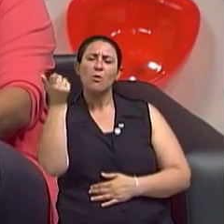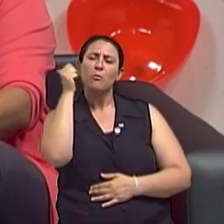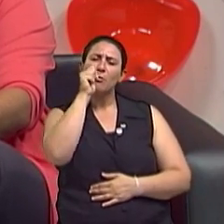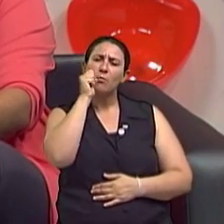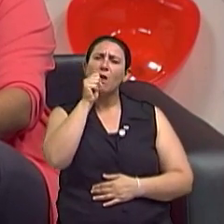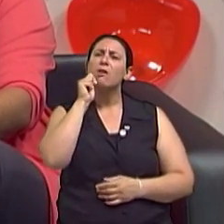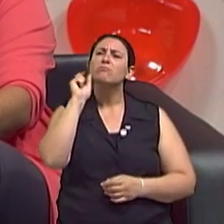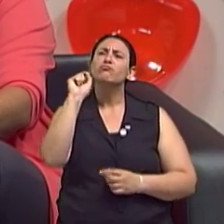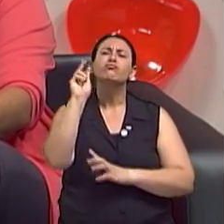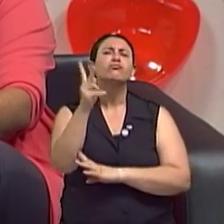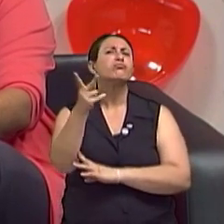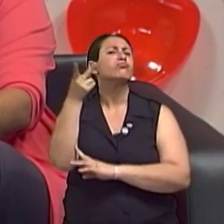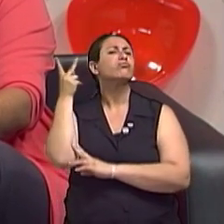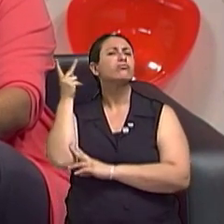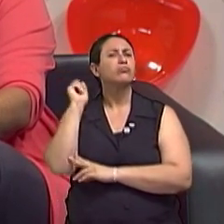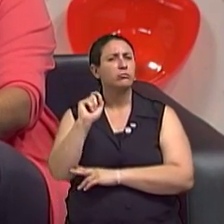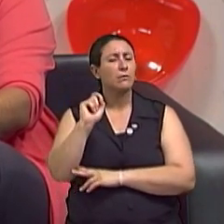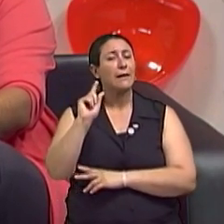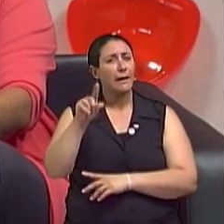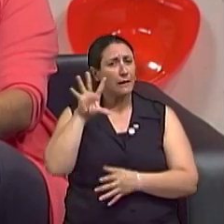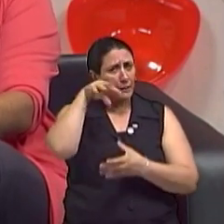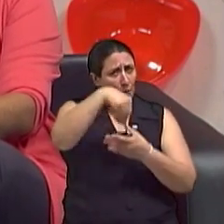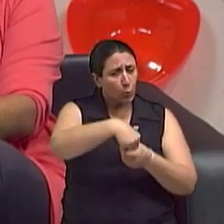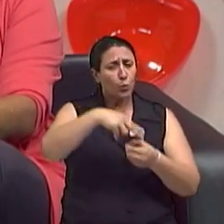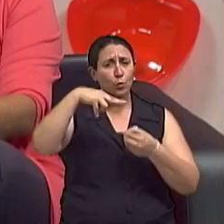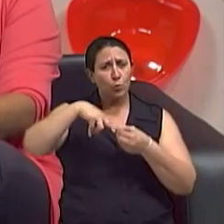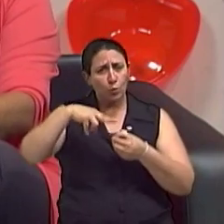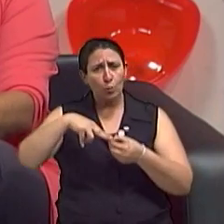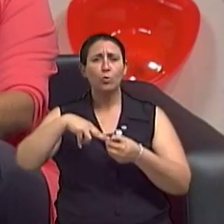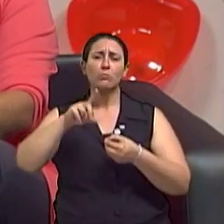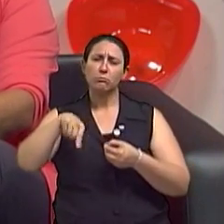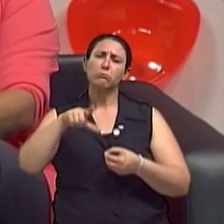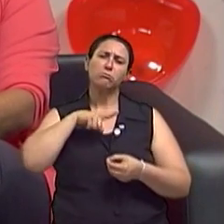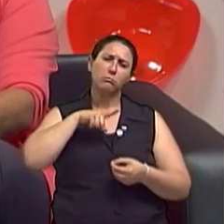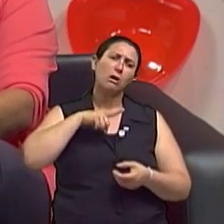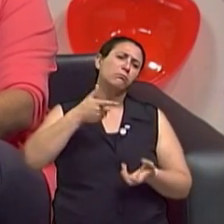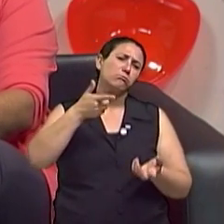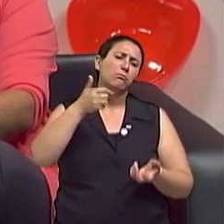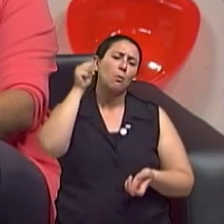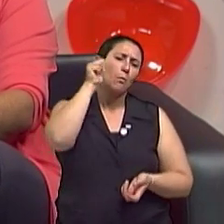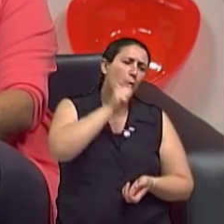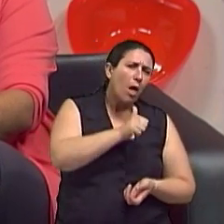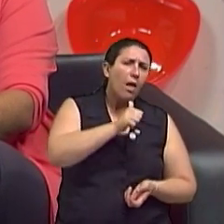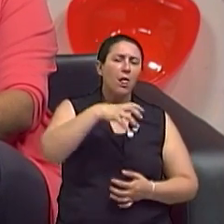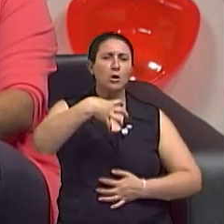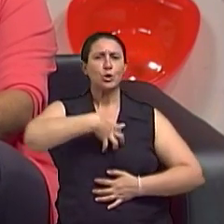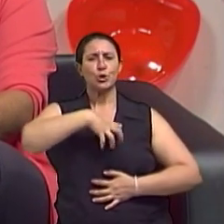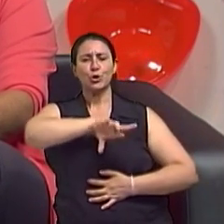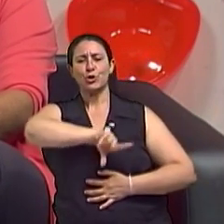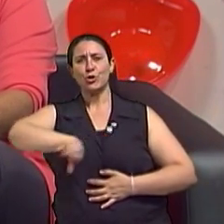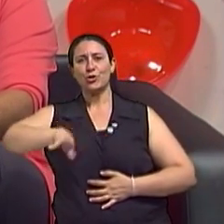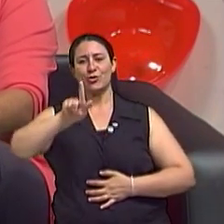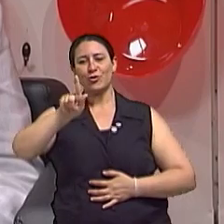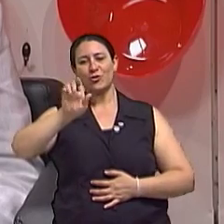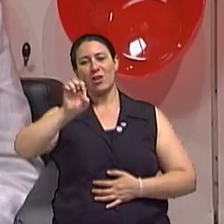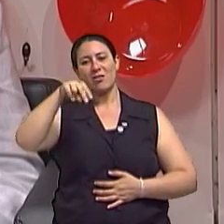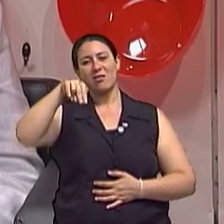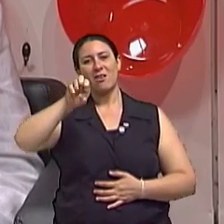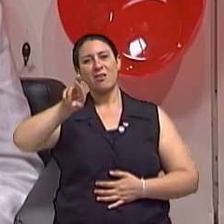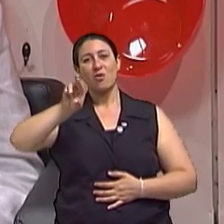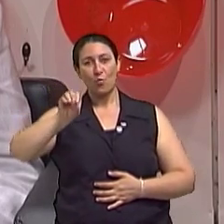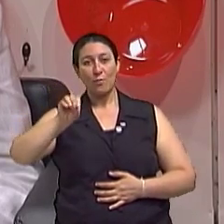pesquisadora do Núcleo Interdisciplinar de Estudos sobre Mulher e Gênero da Universidade Federal do Rio Grande do Sul,